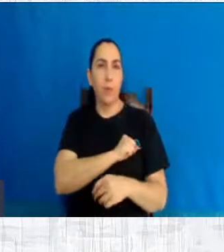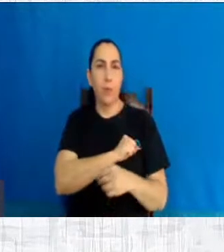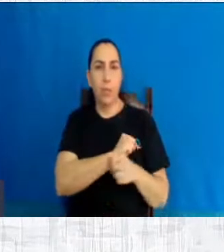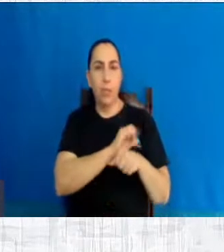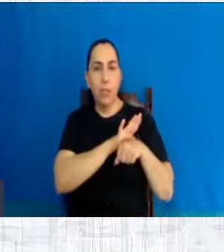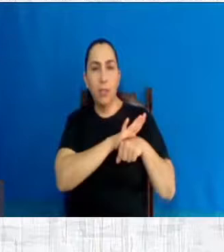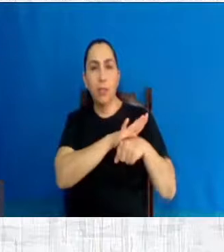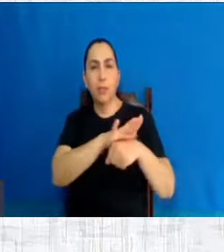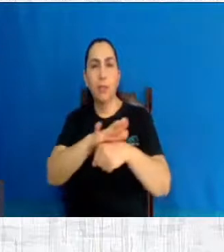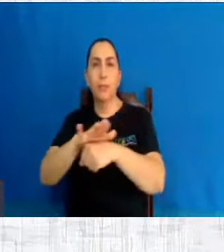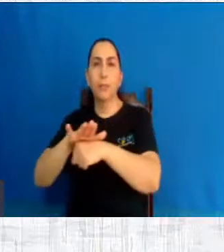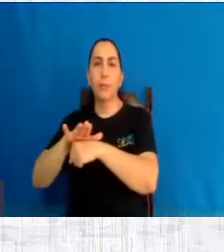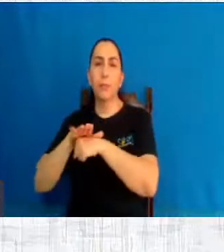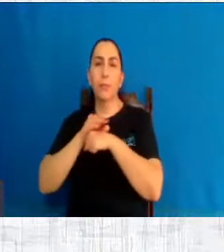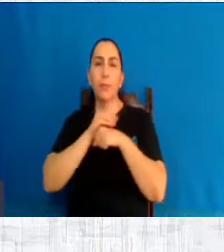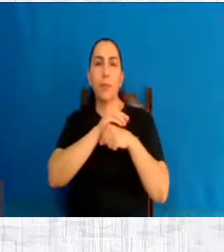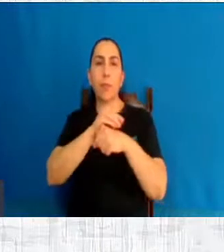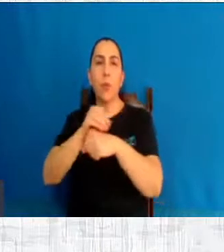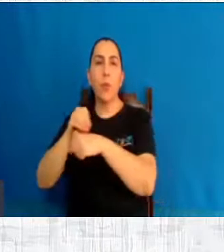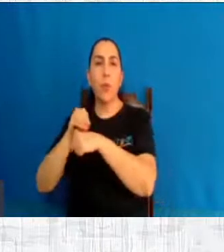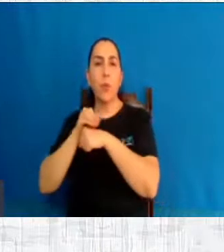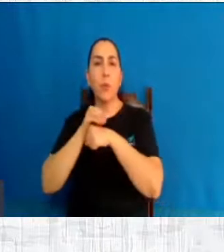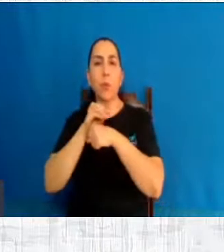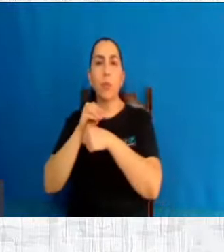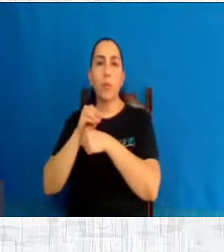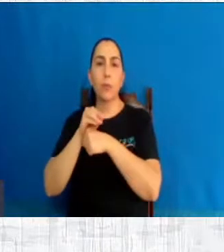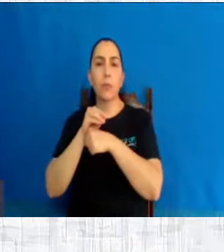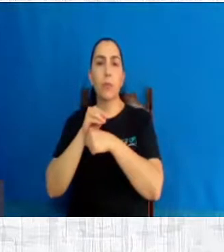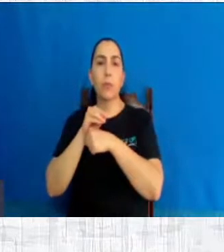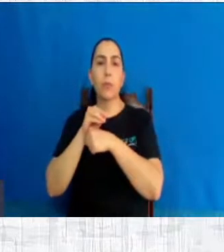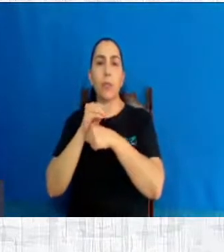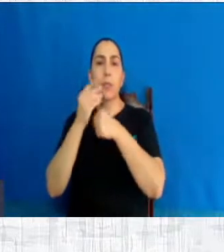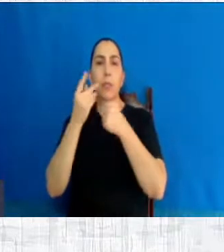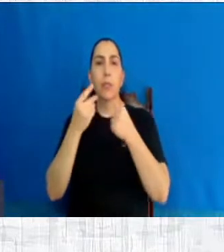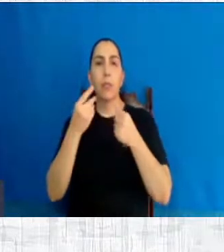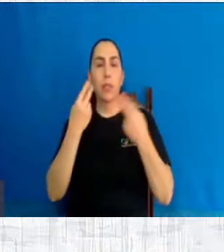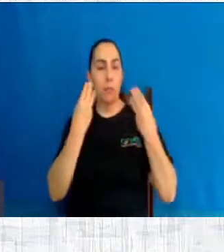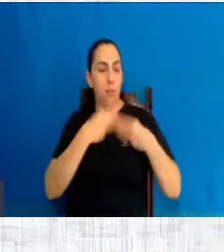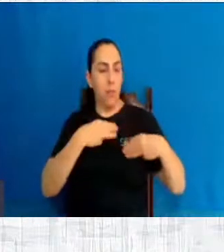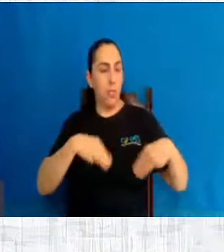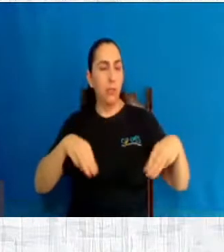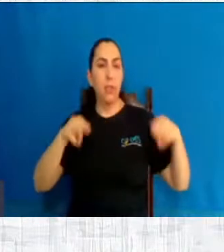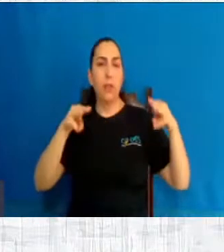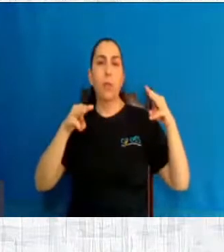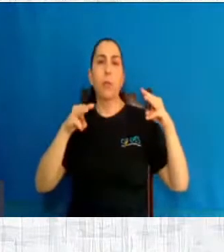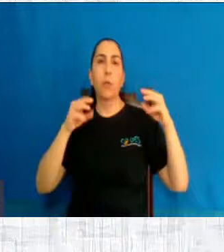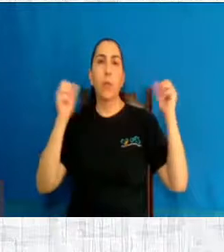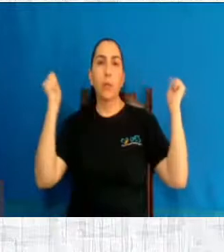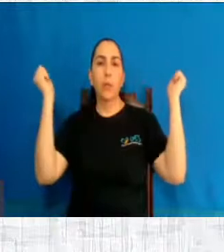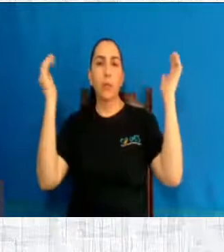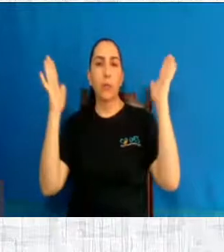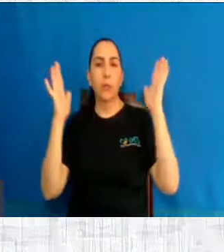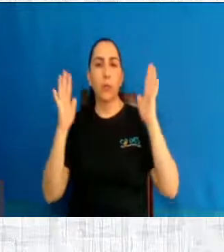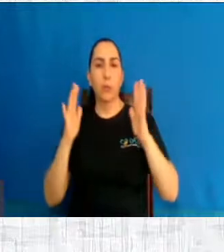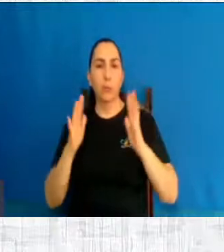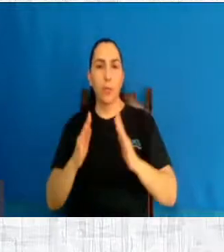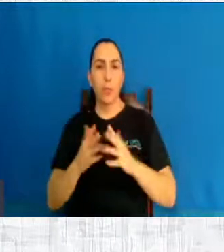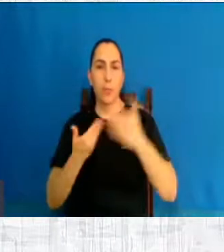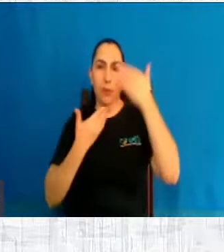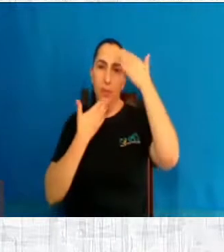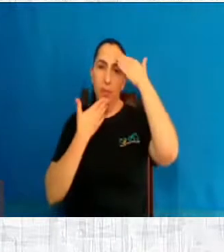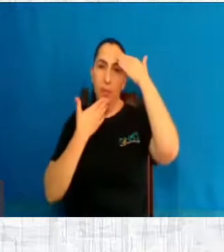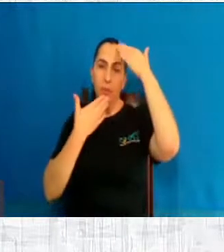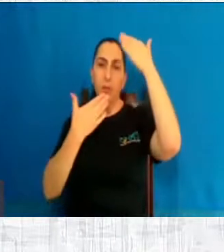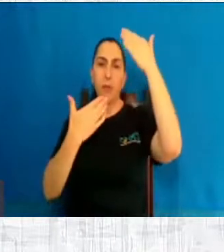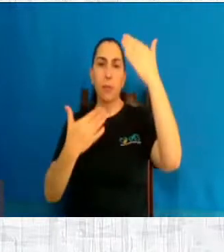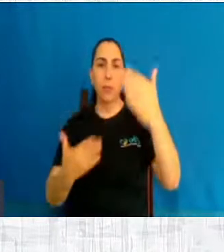ai do mundo se não for, a vossa missão sublime. Então, muito obrigado, meus amigos, agradeço aí